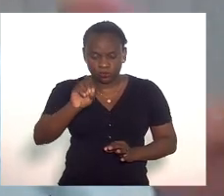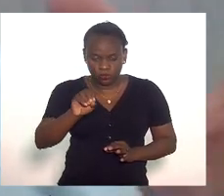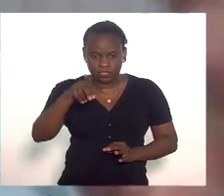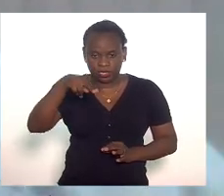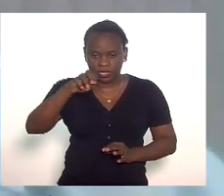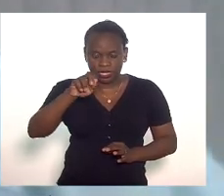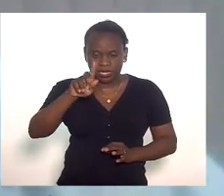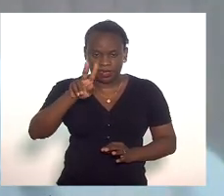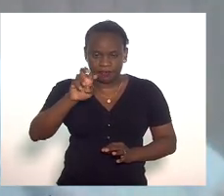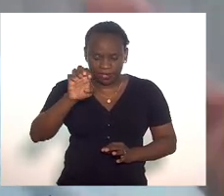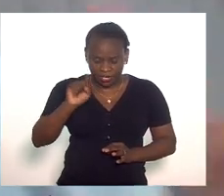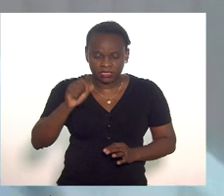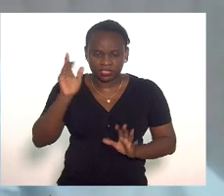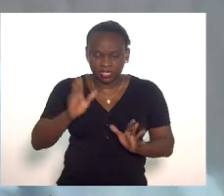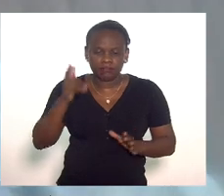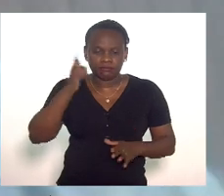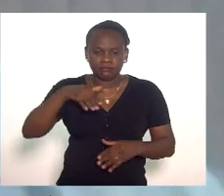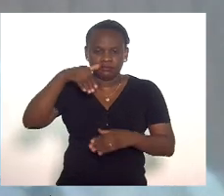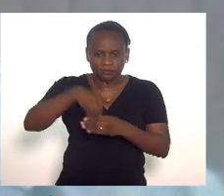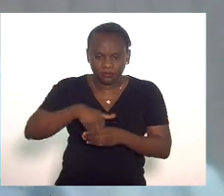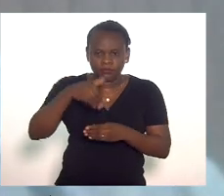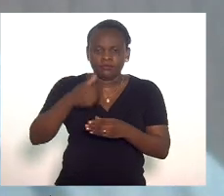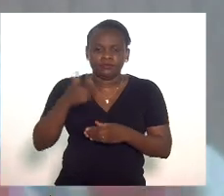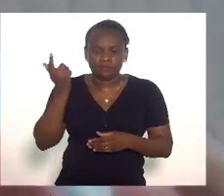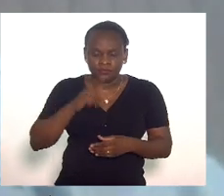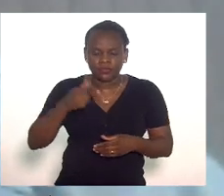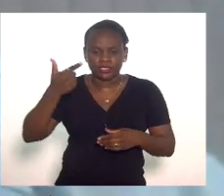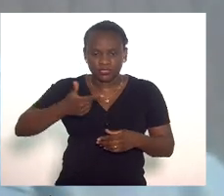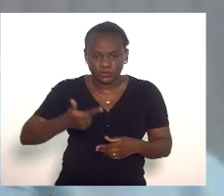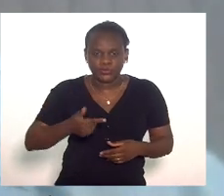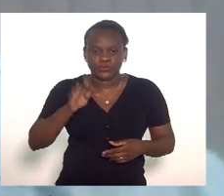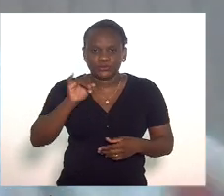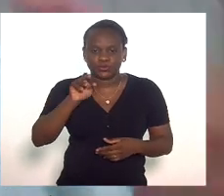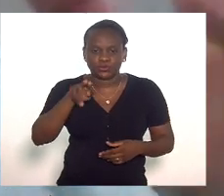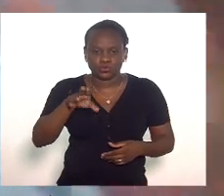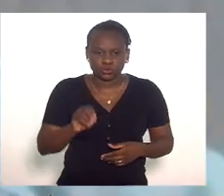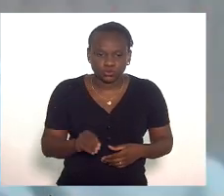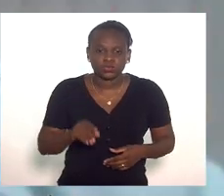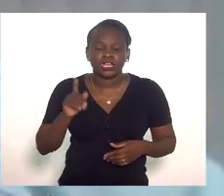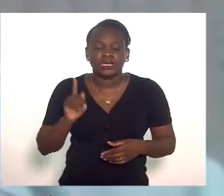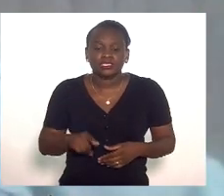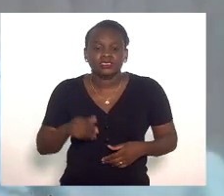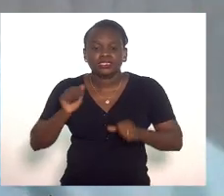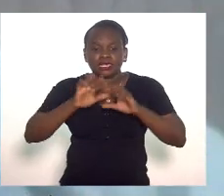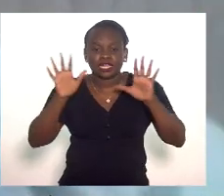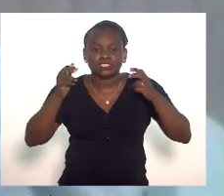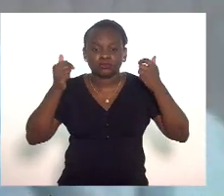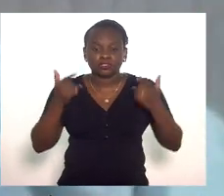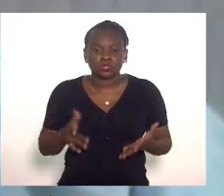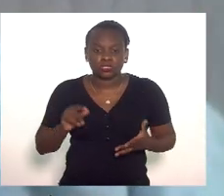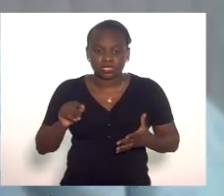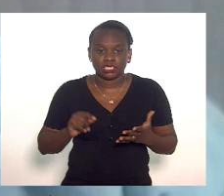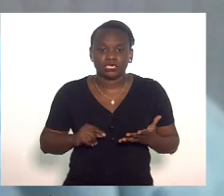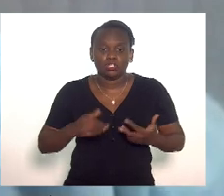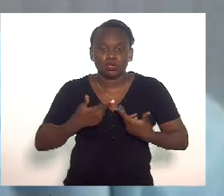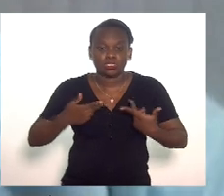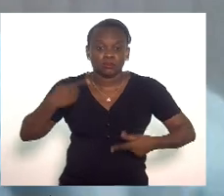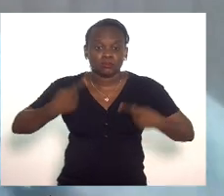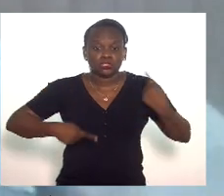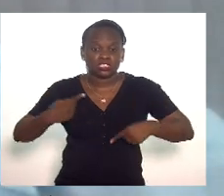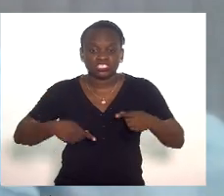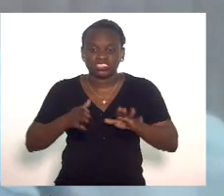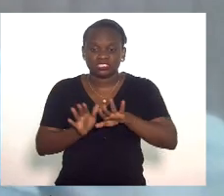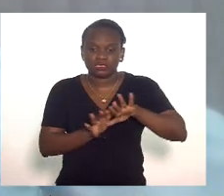eu já disputei duas eleições fui duas eleições no segundo turno e ali eu de forma muito clara disse que as questões políticas estavam sendo